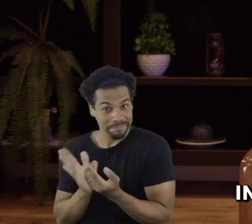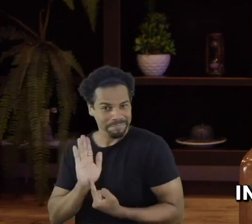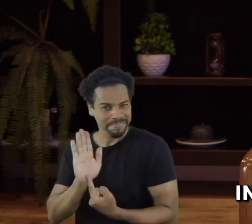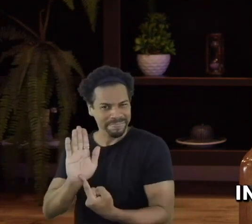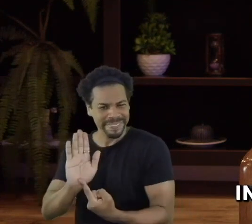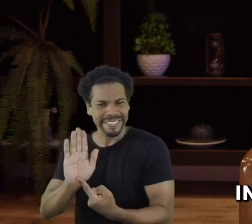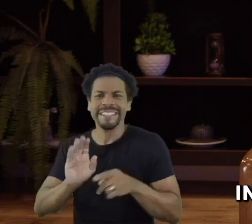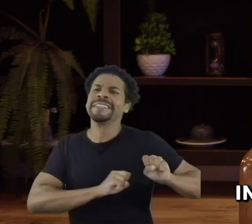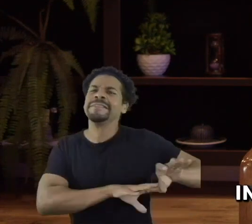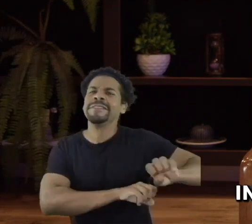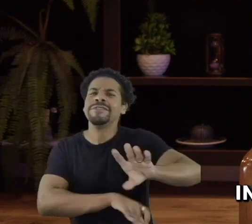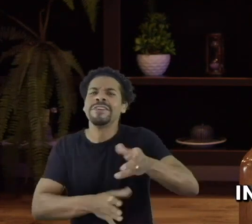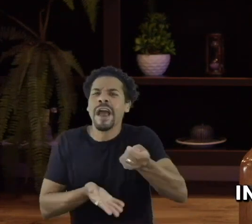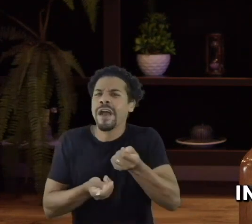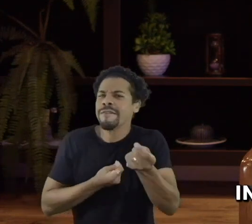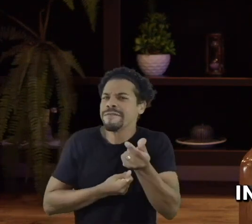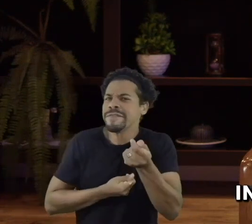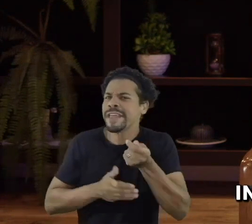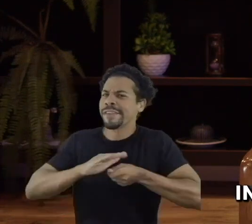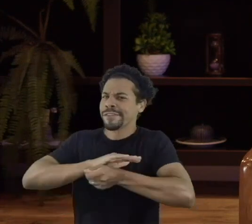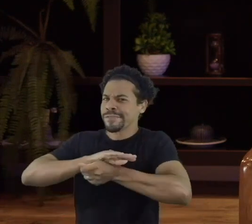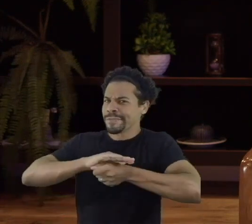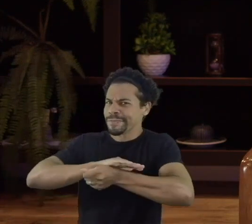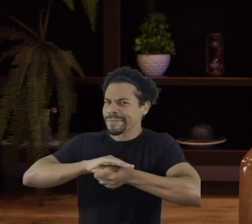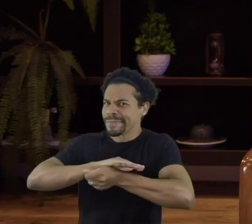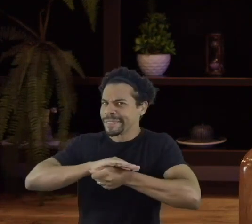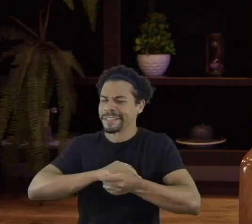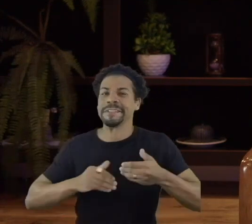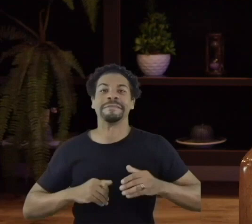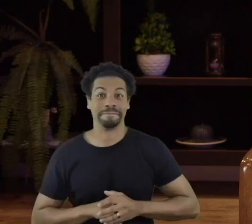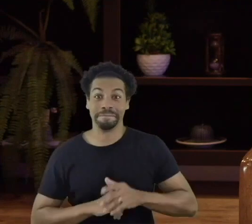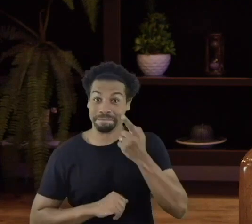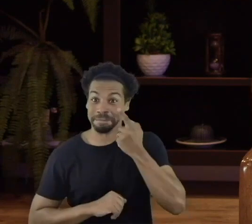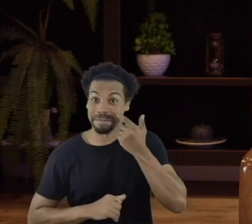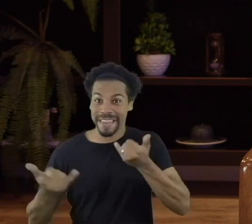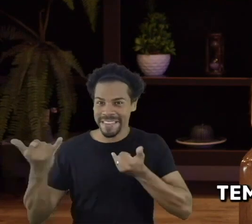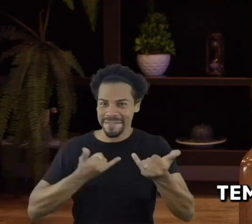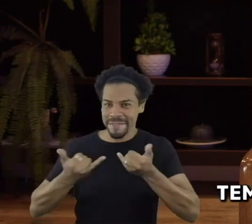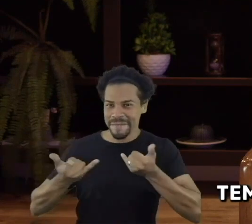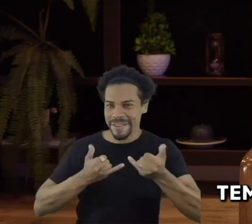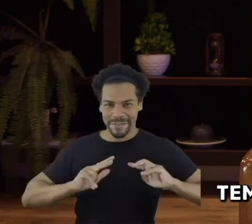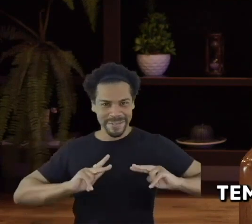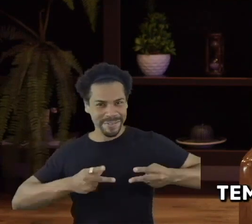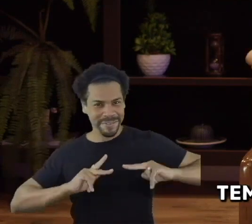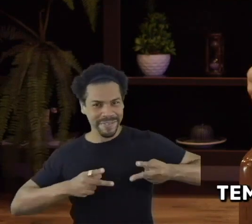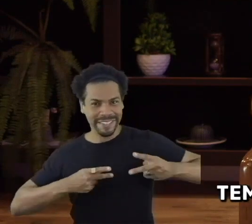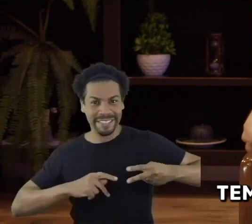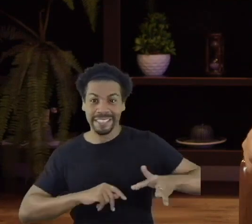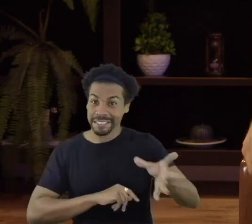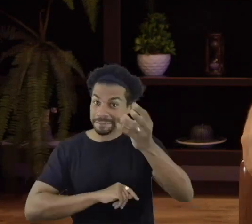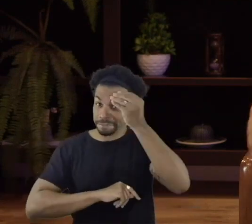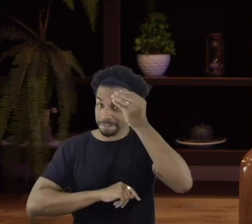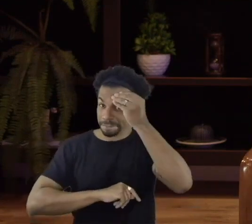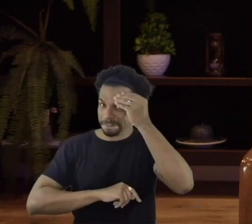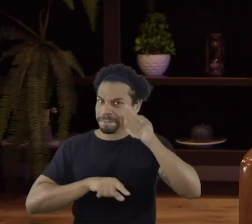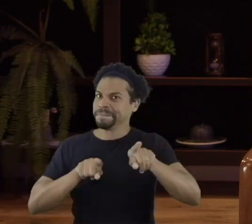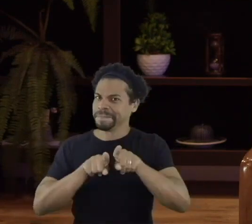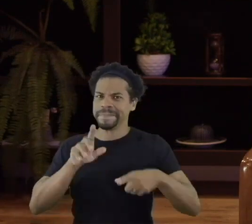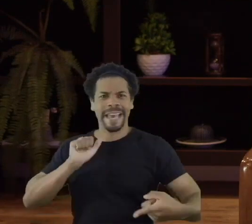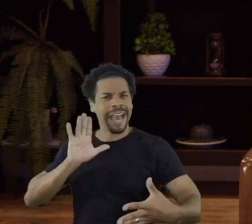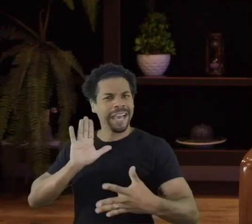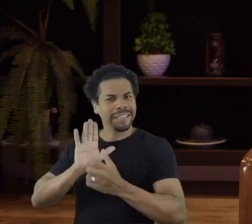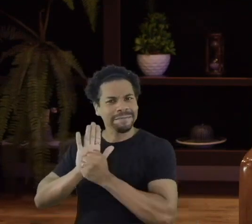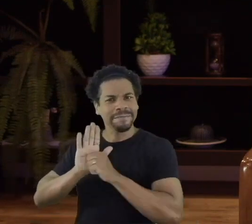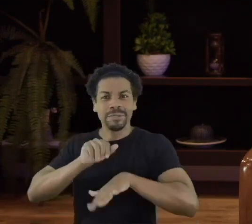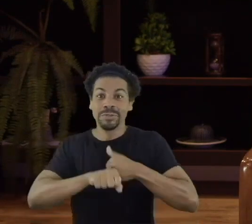ensina a investir independente do cenário econômico. Se você quiser mais informações, tem link na descrição aqui no vídeo. Não se